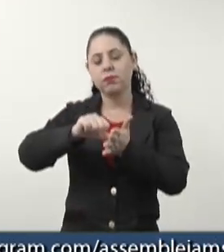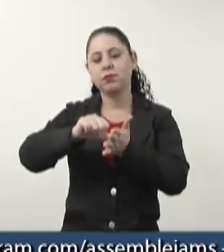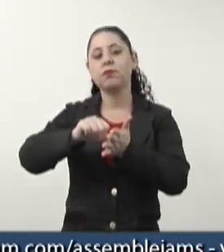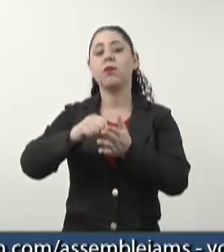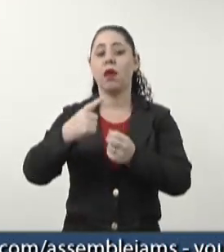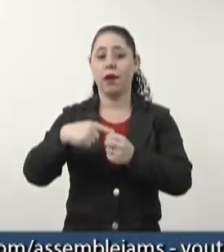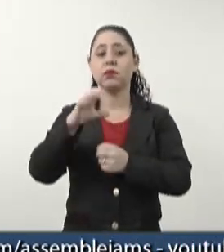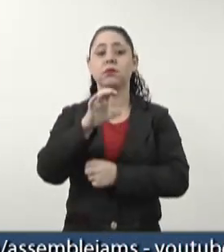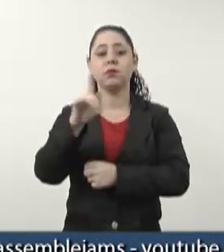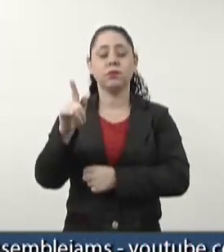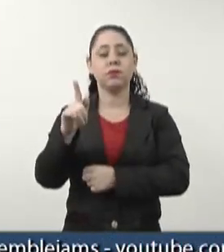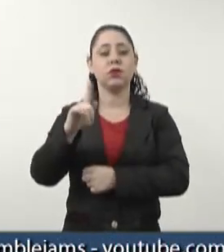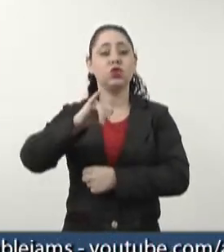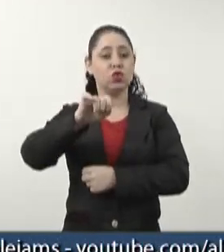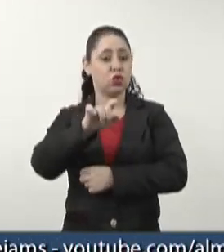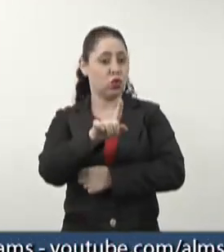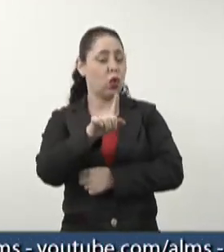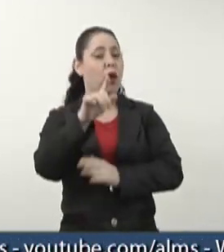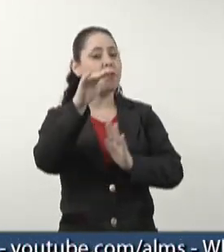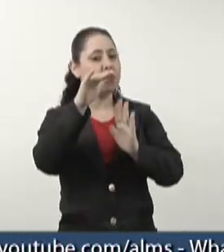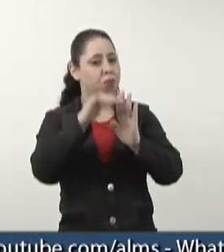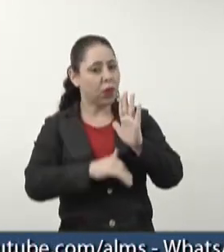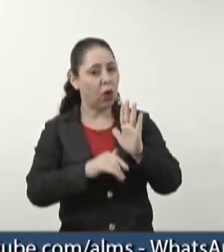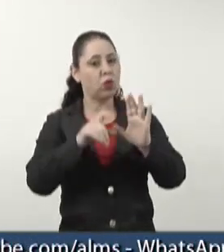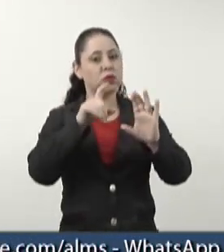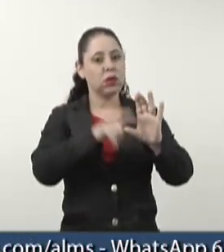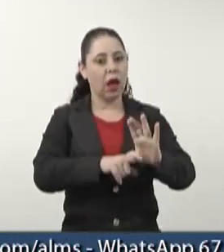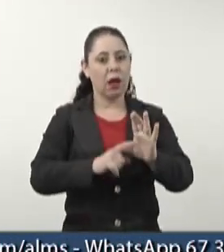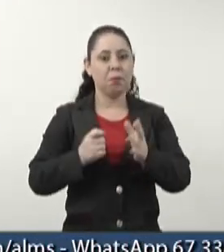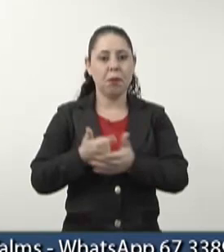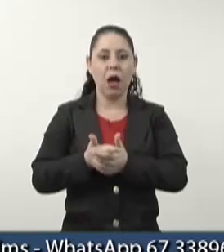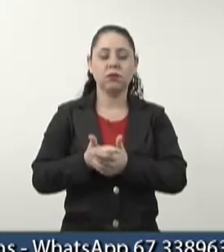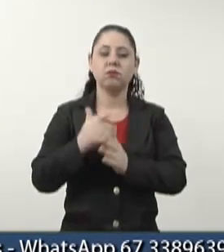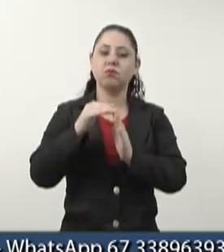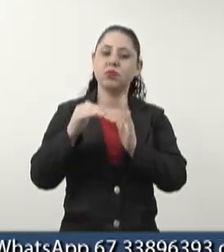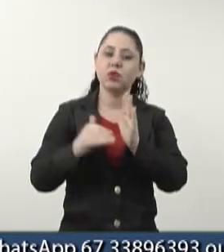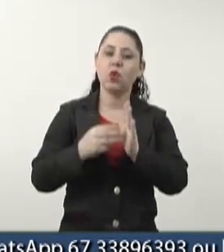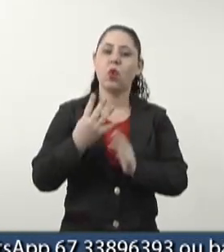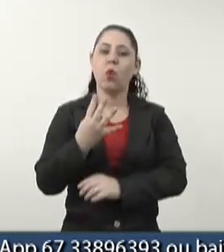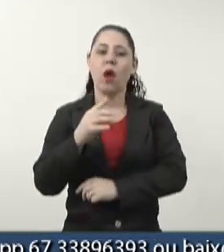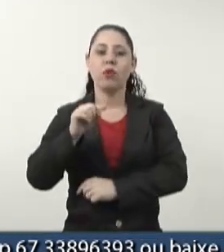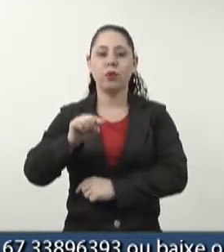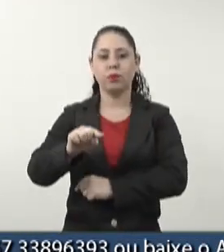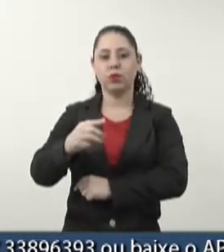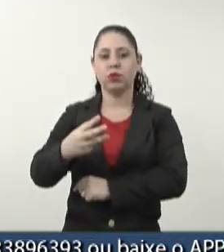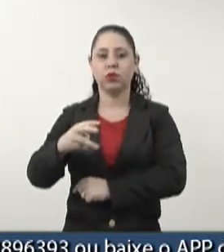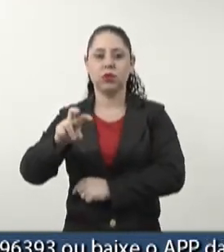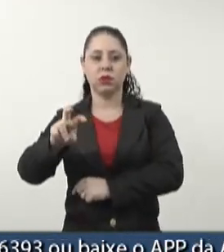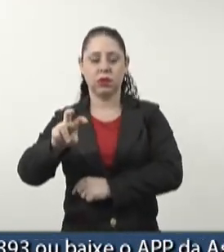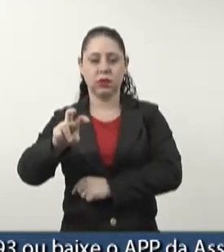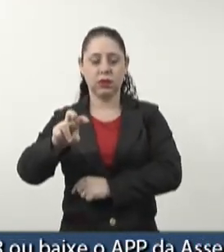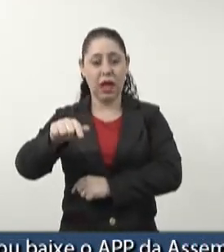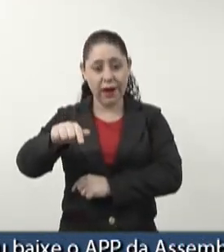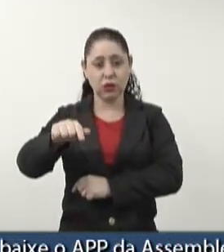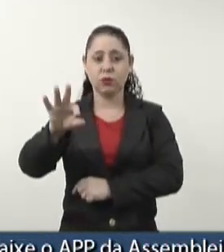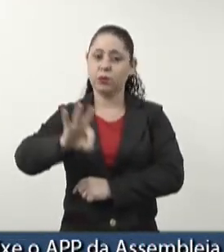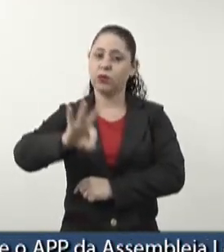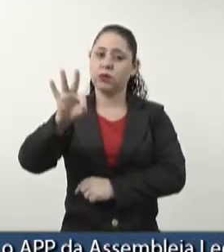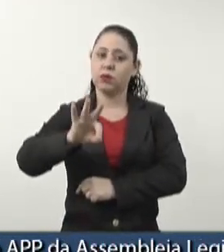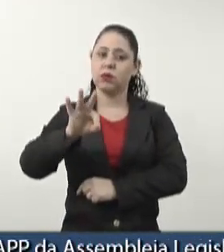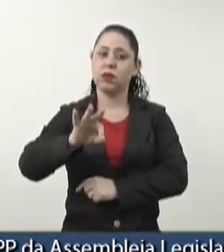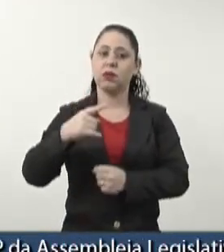Campo Grande. Campo Grande, a cesta básica caiu 4,37%.